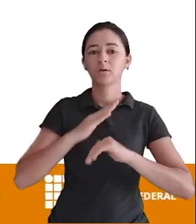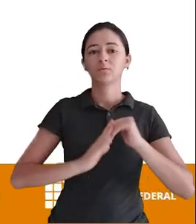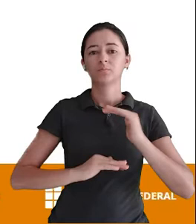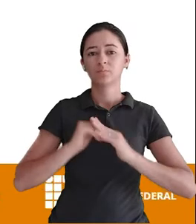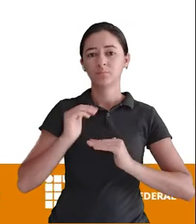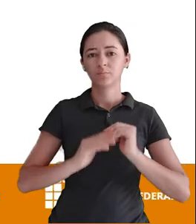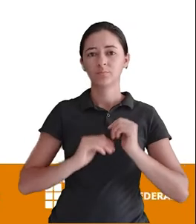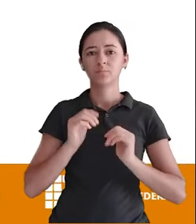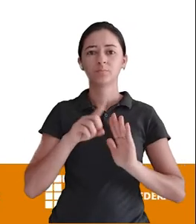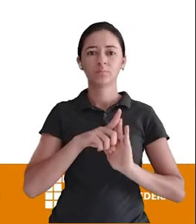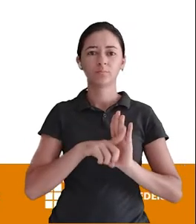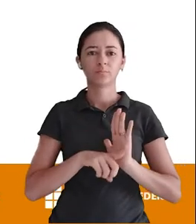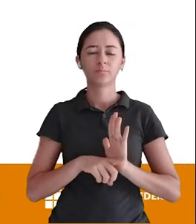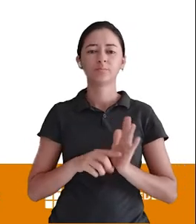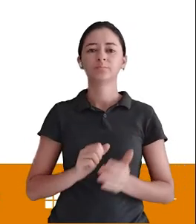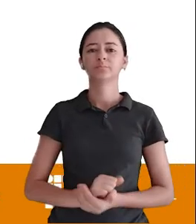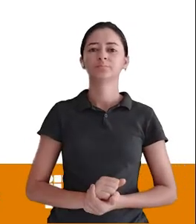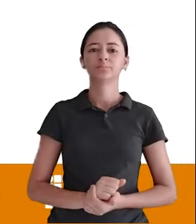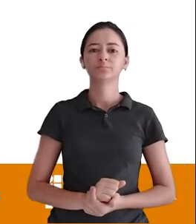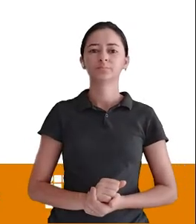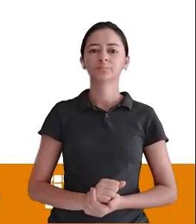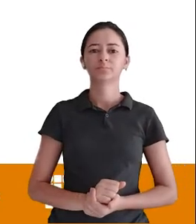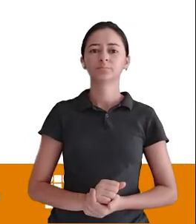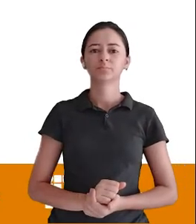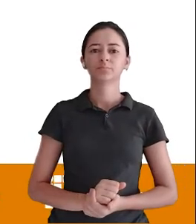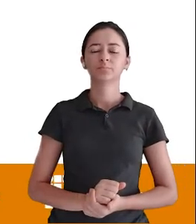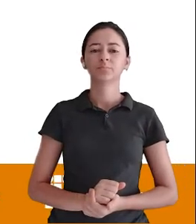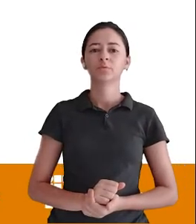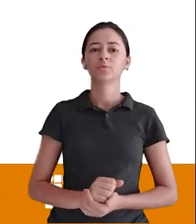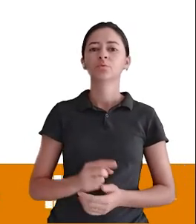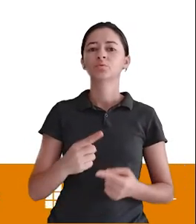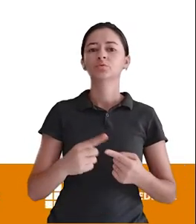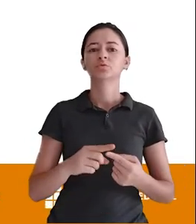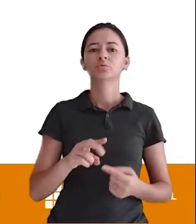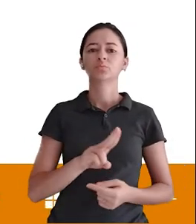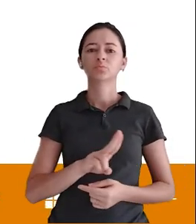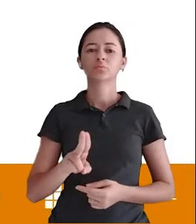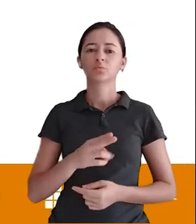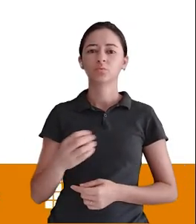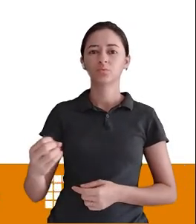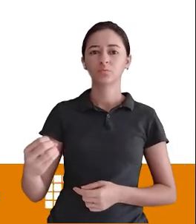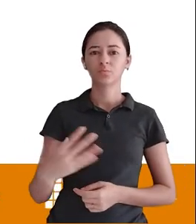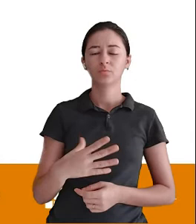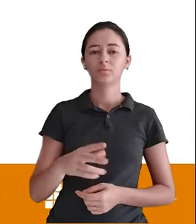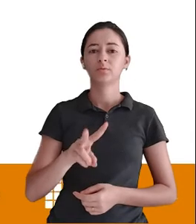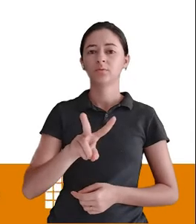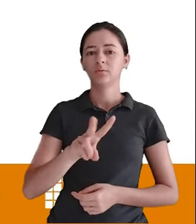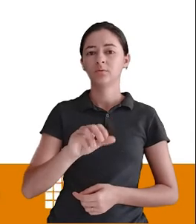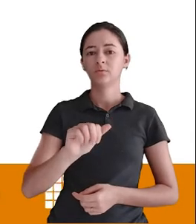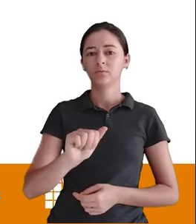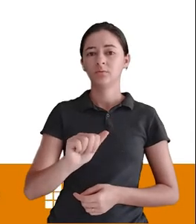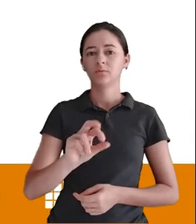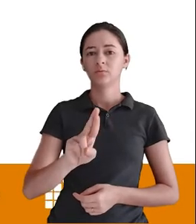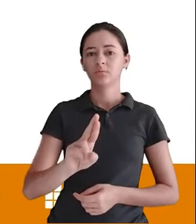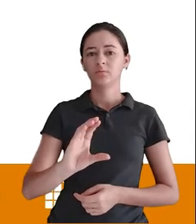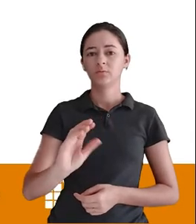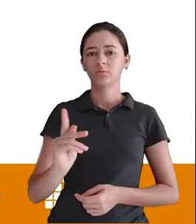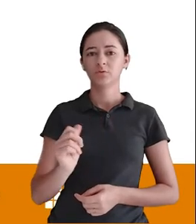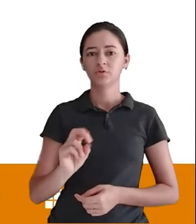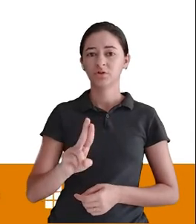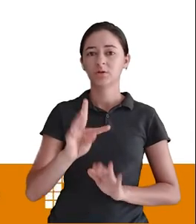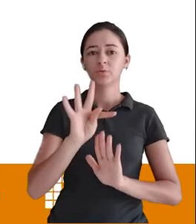Então endereço Underline Client E o tipo de dado Desse novo atributo Que eu estou adicionando Vai ser um varchar Tamanho 100